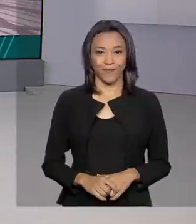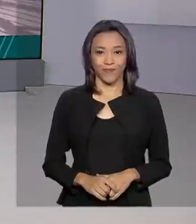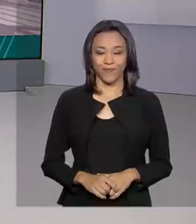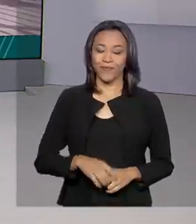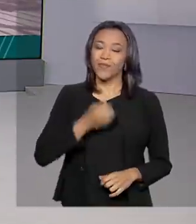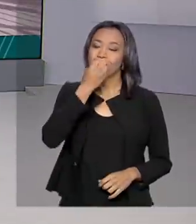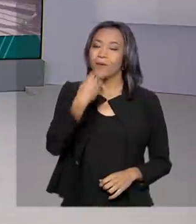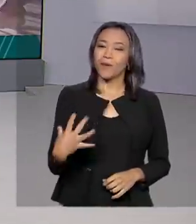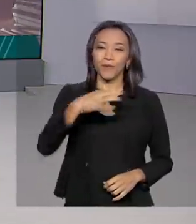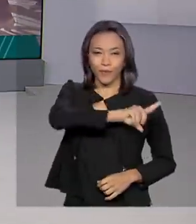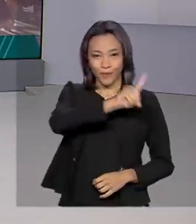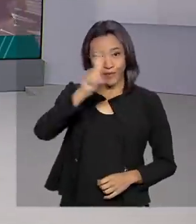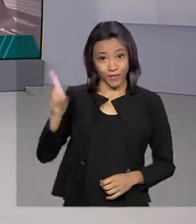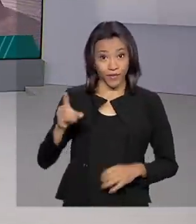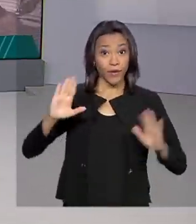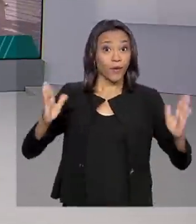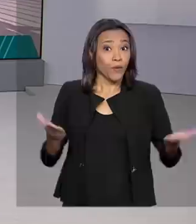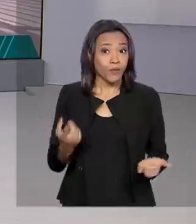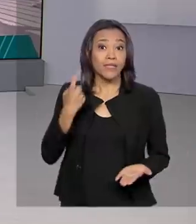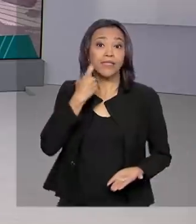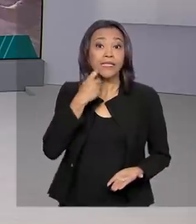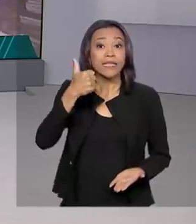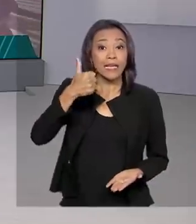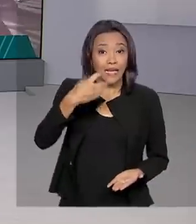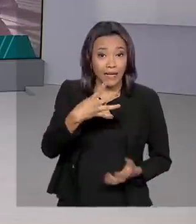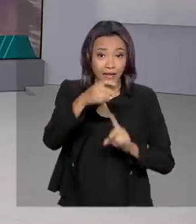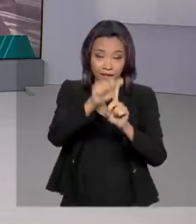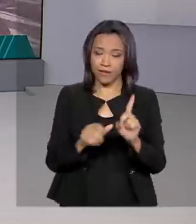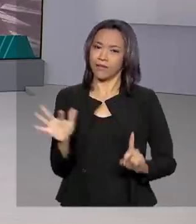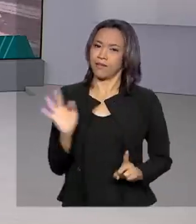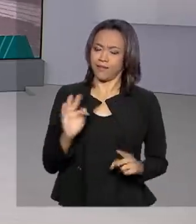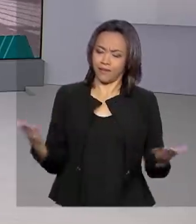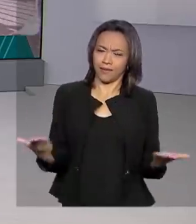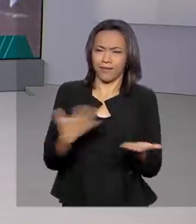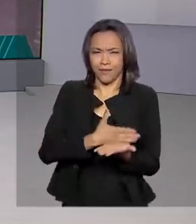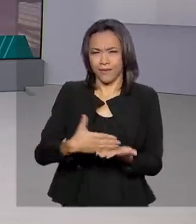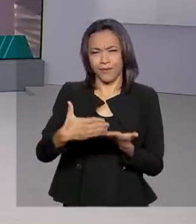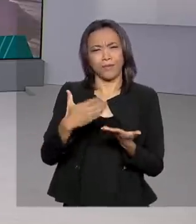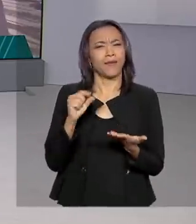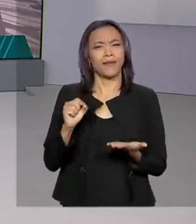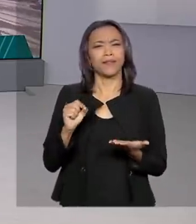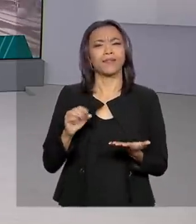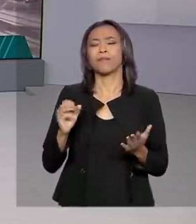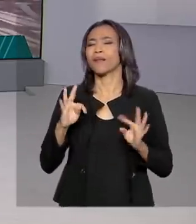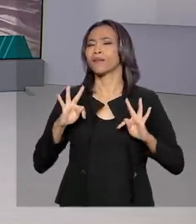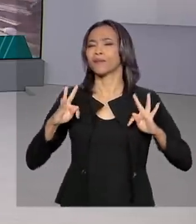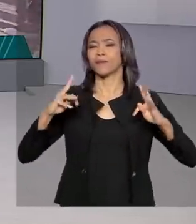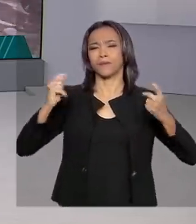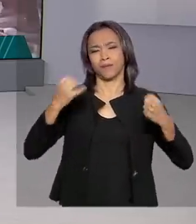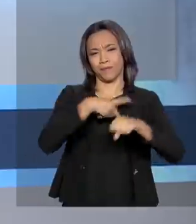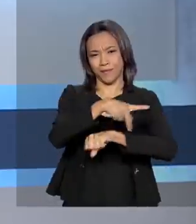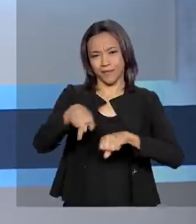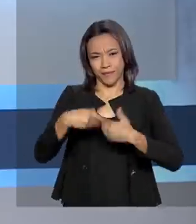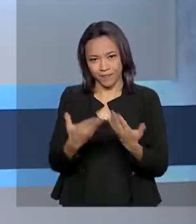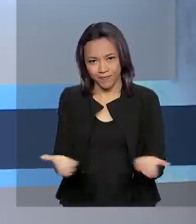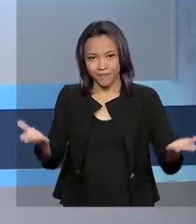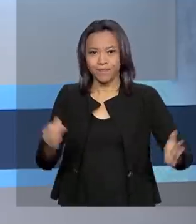Bom dia, hoje é sexta-feira, 14 de fevereiro. Começa agora o Brasil em dia para todo o país.